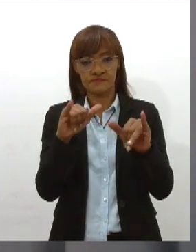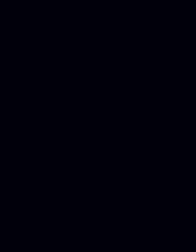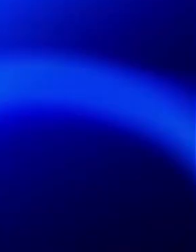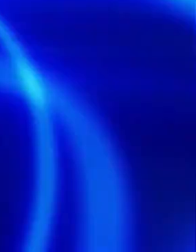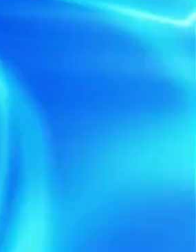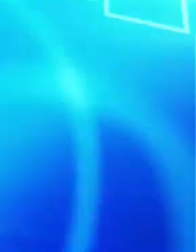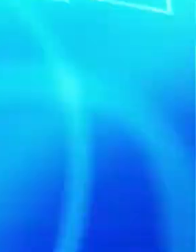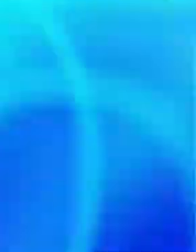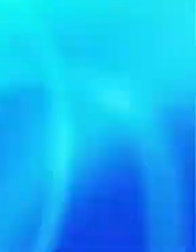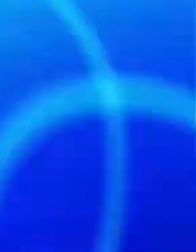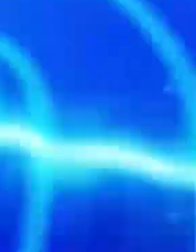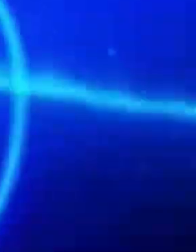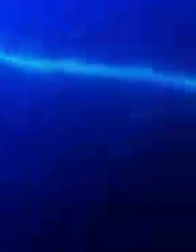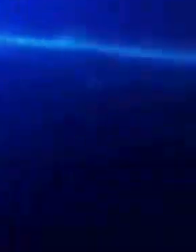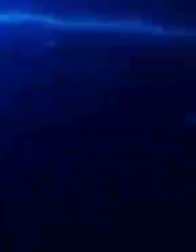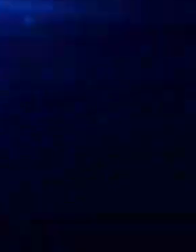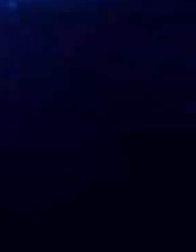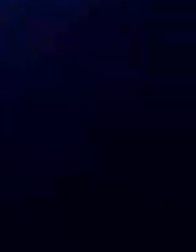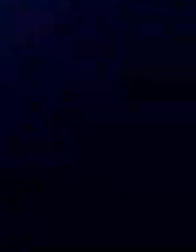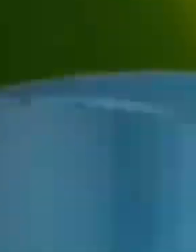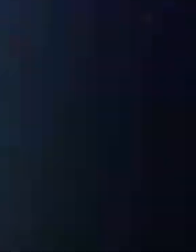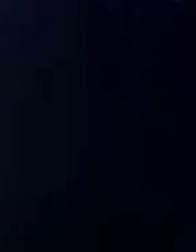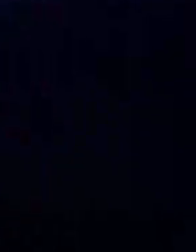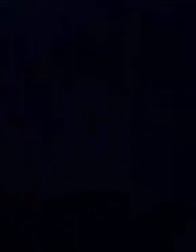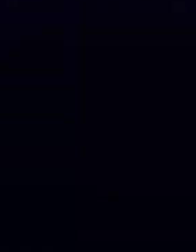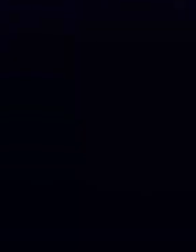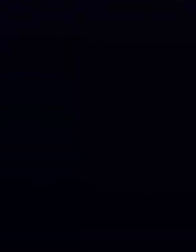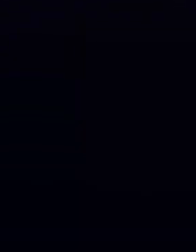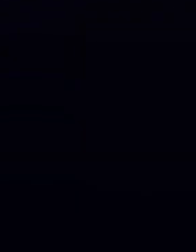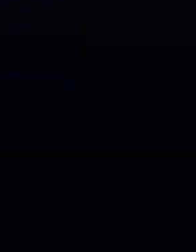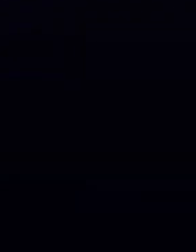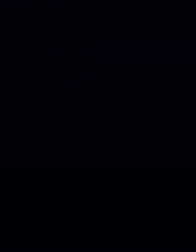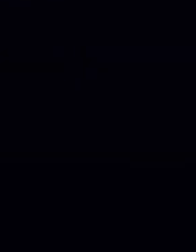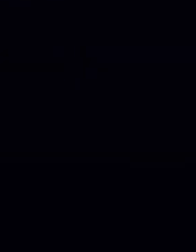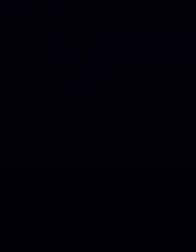Transcrição e Quintena Coelho